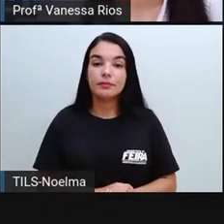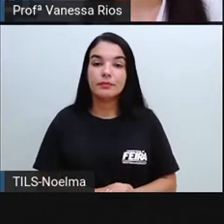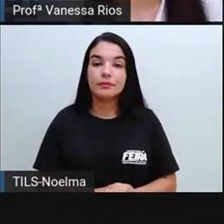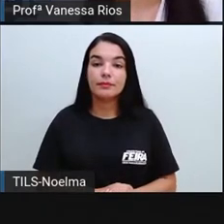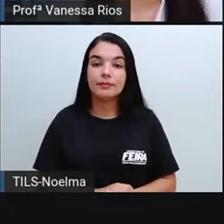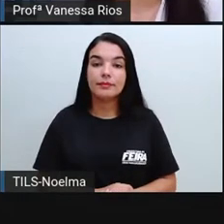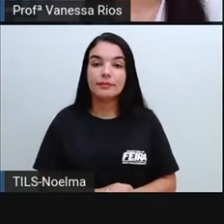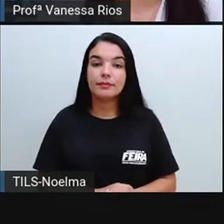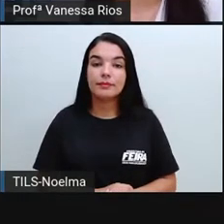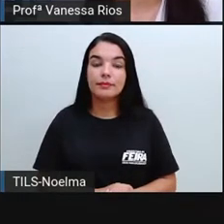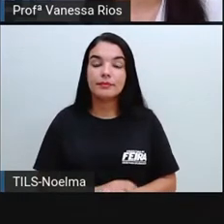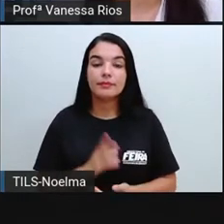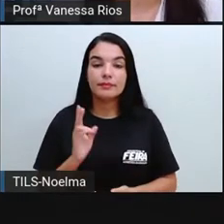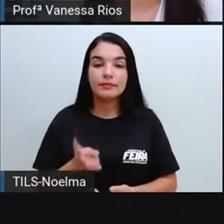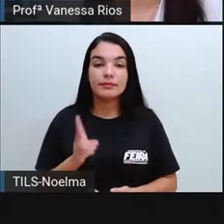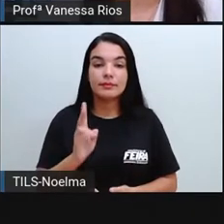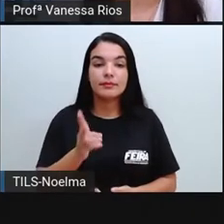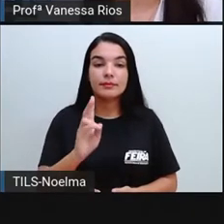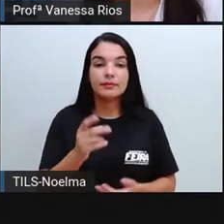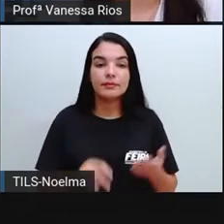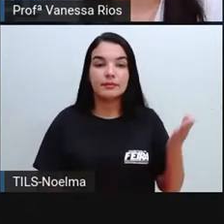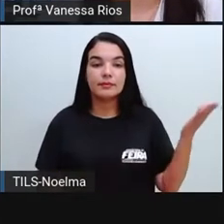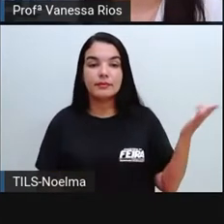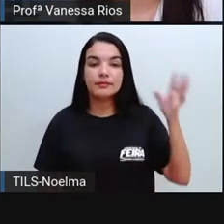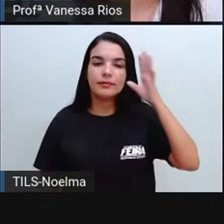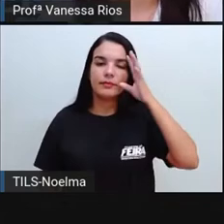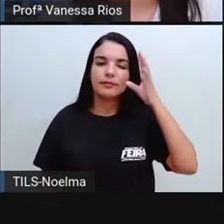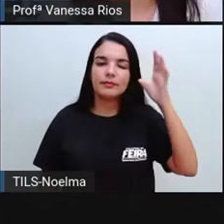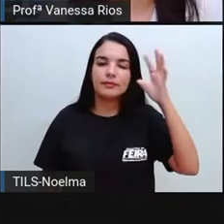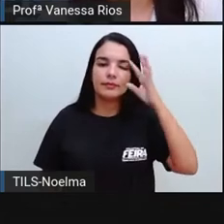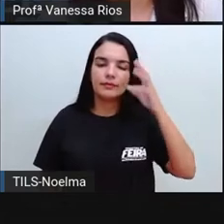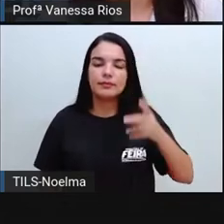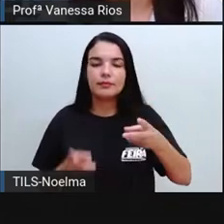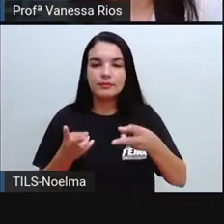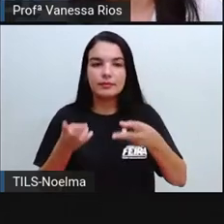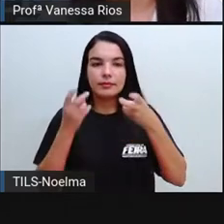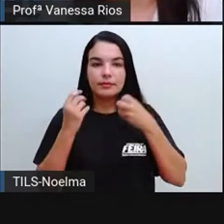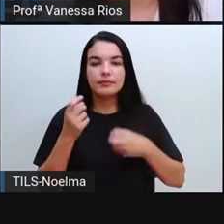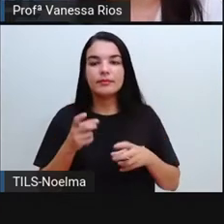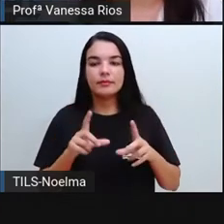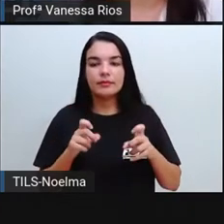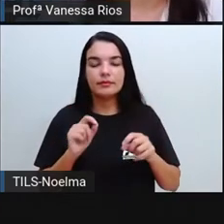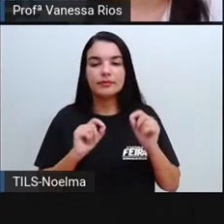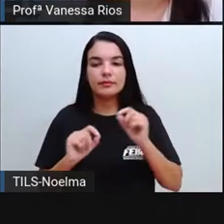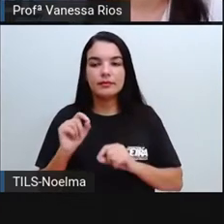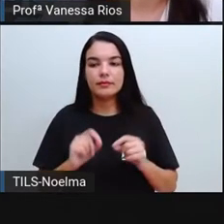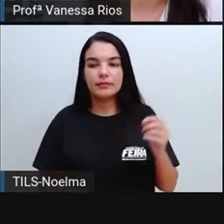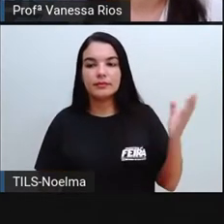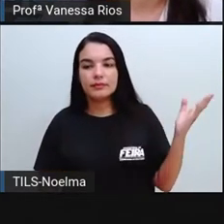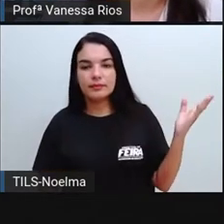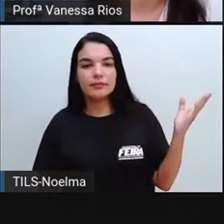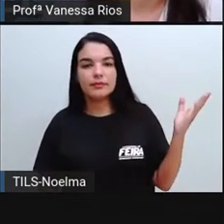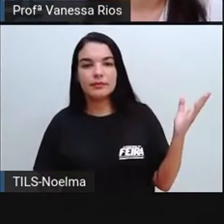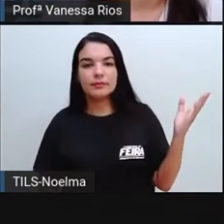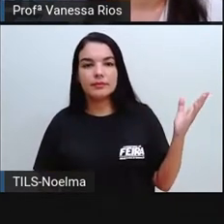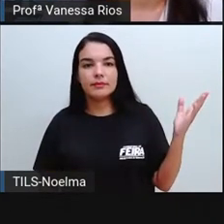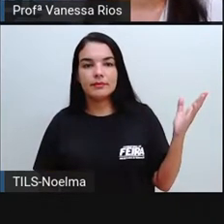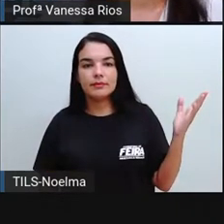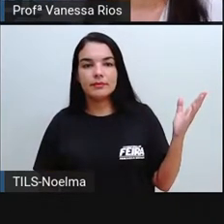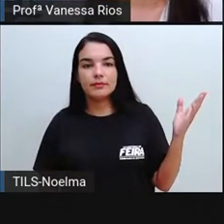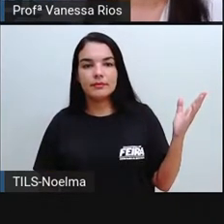E a pró continua para a gente refletir e observar aí essas imagens. A pró traz novamente a imagem aí de quê?